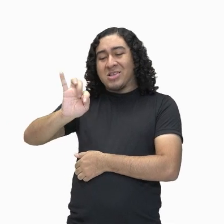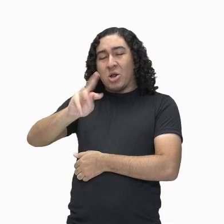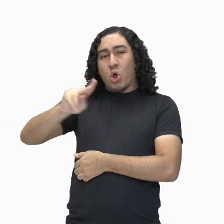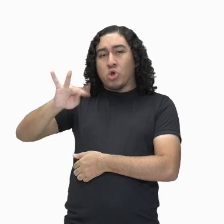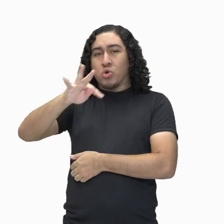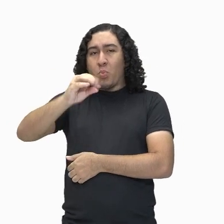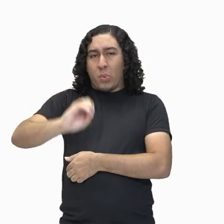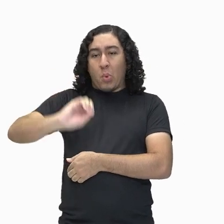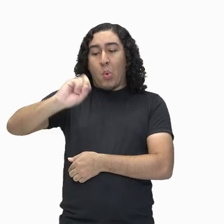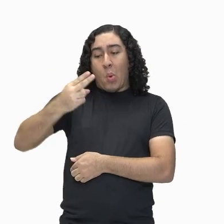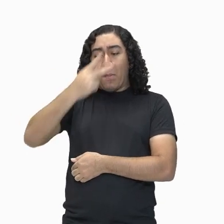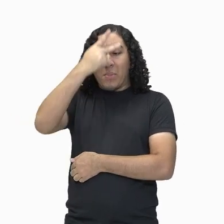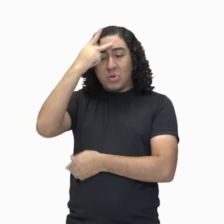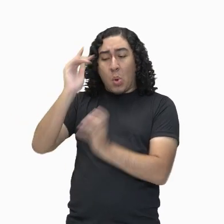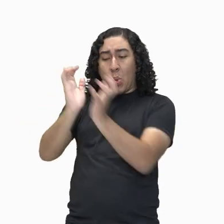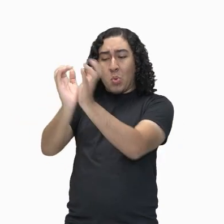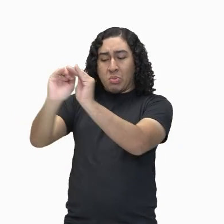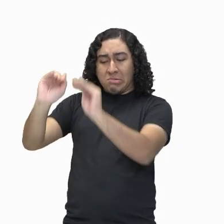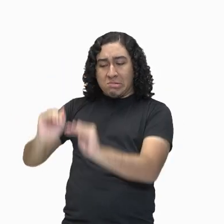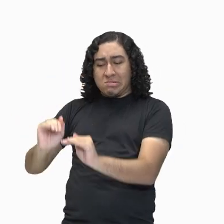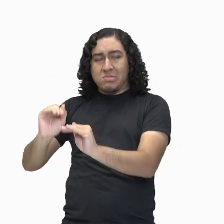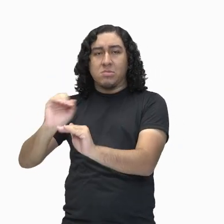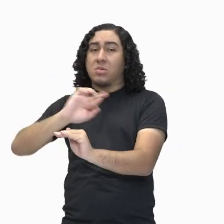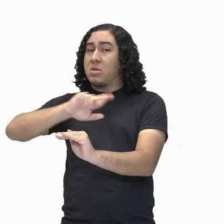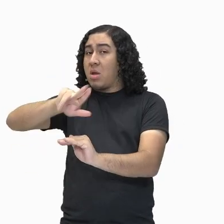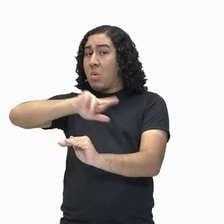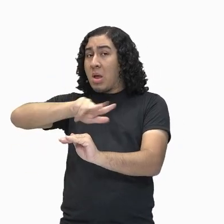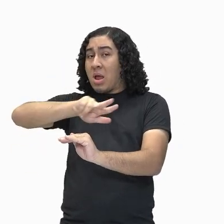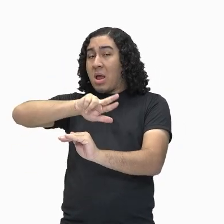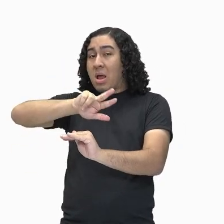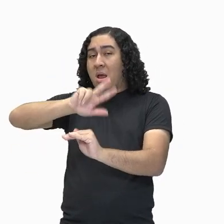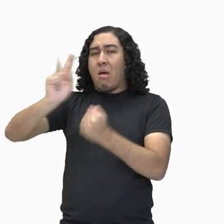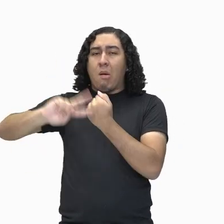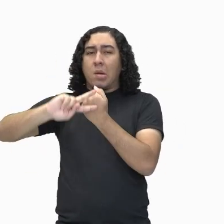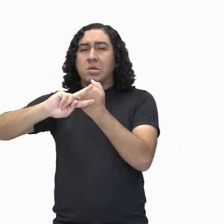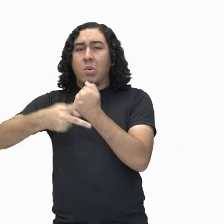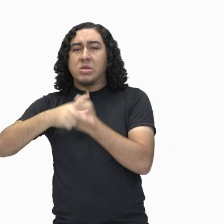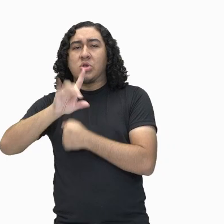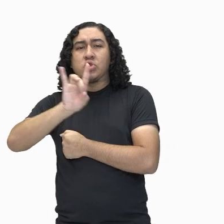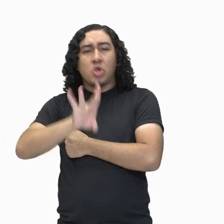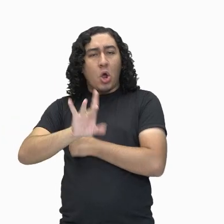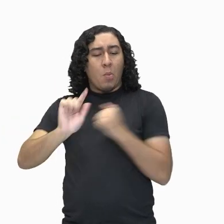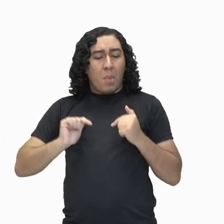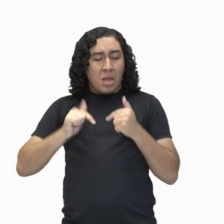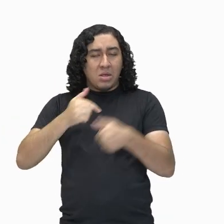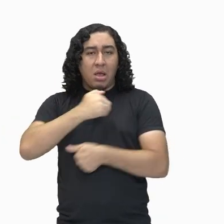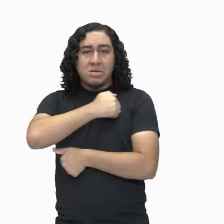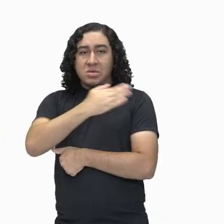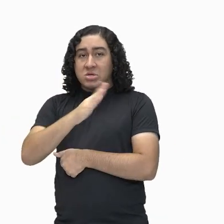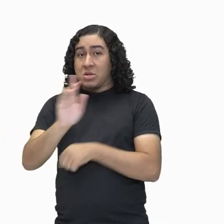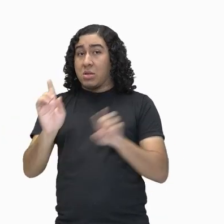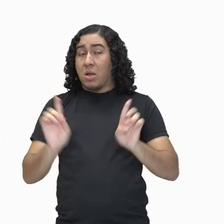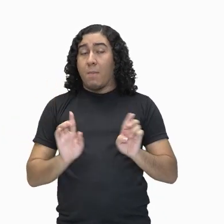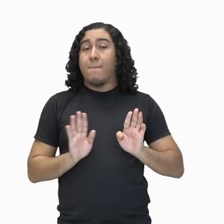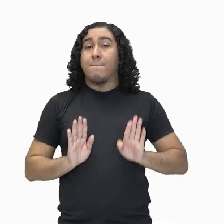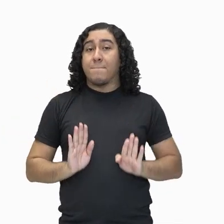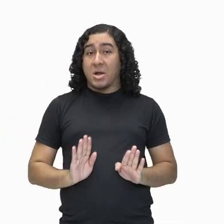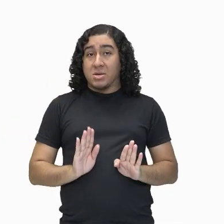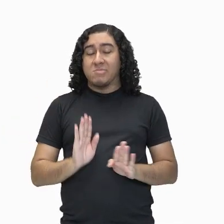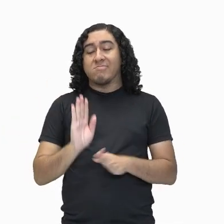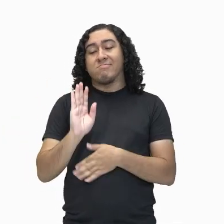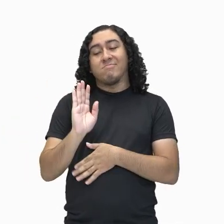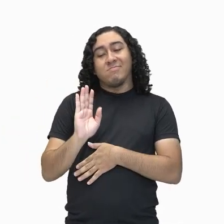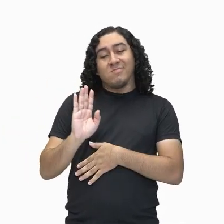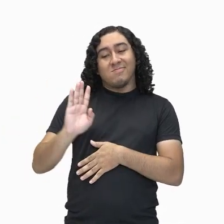sociedade, você não é resultado apenas de uma prática racista, embora isso sim